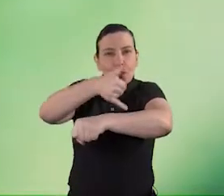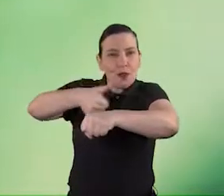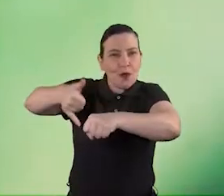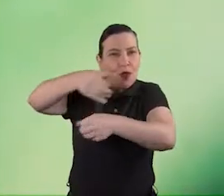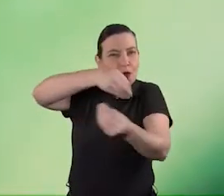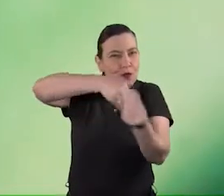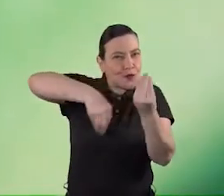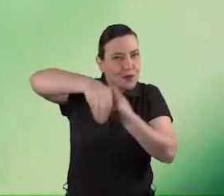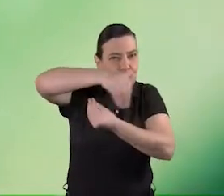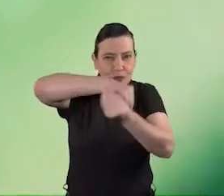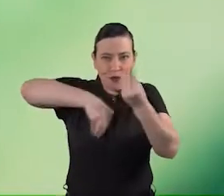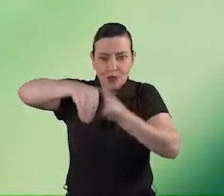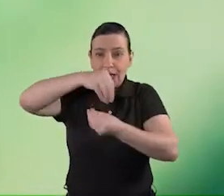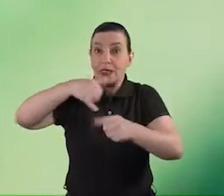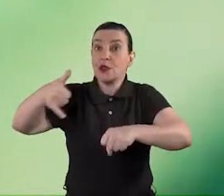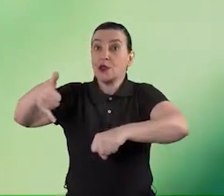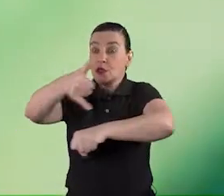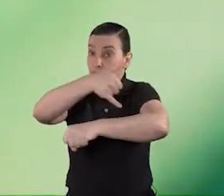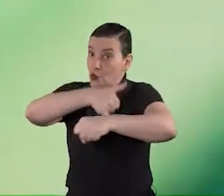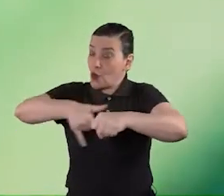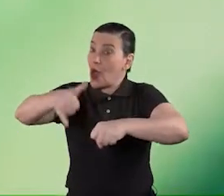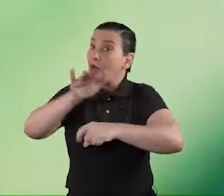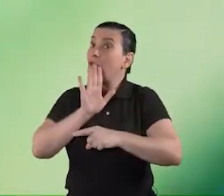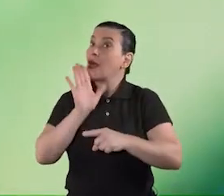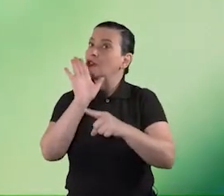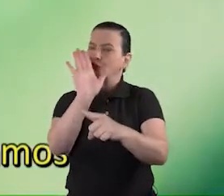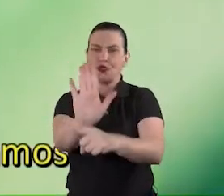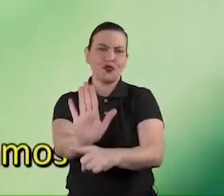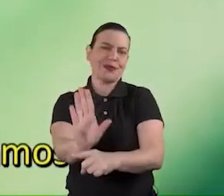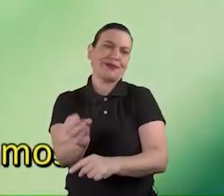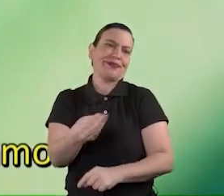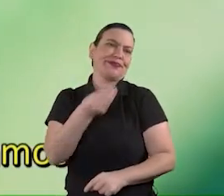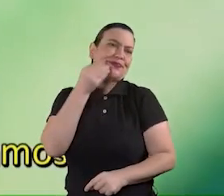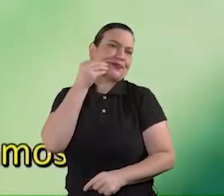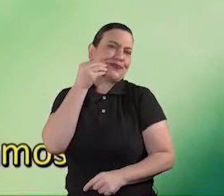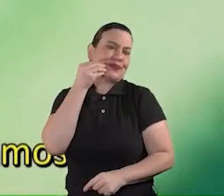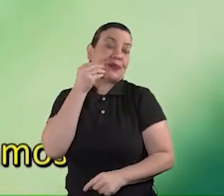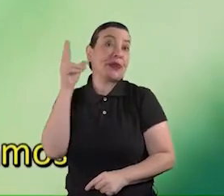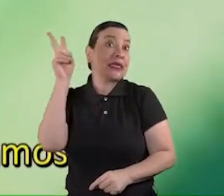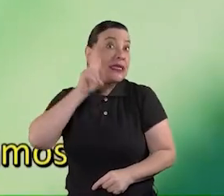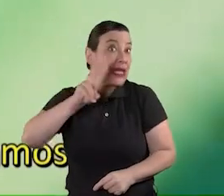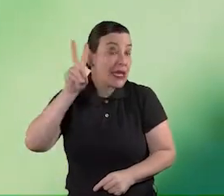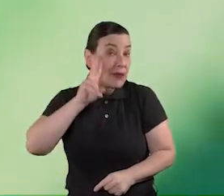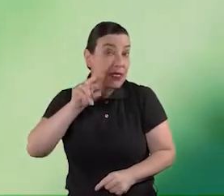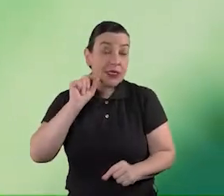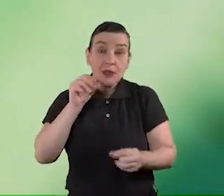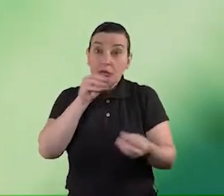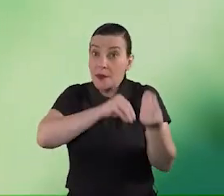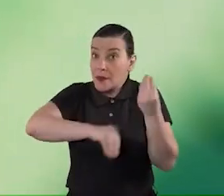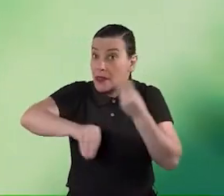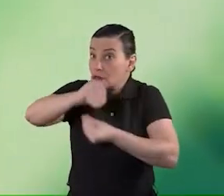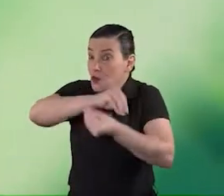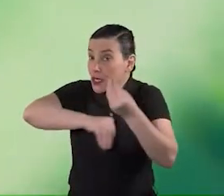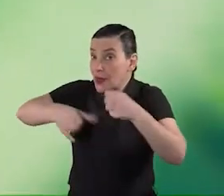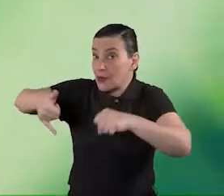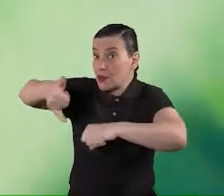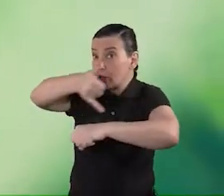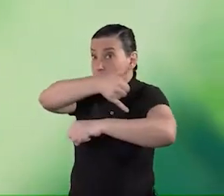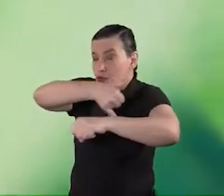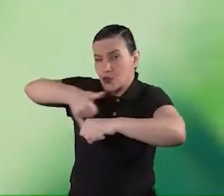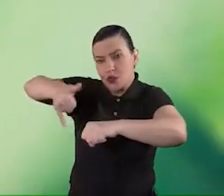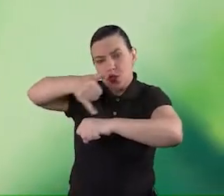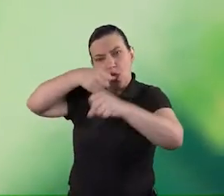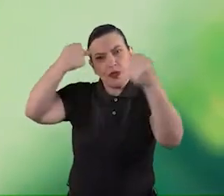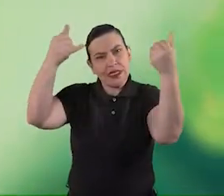muitos dos olhos desse mix eles trazem benefícios óbvios mas lembre-se de que quando misturamos esses olhos essenciais e